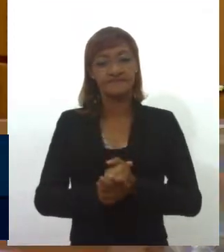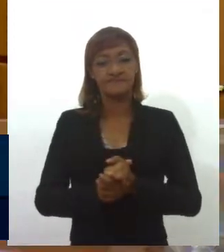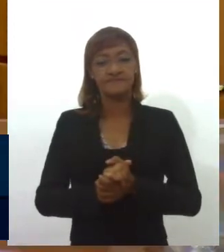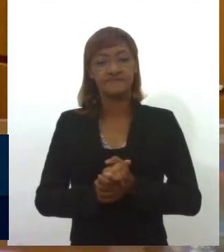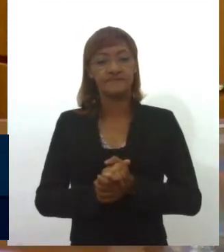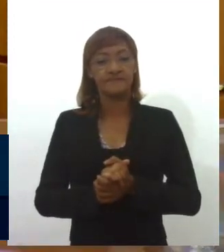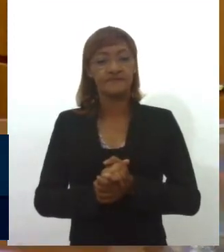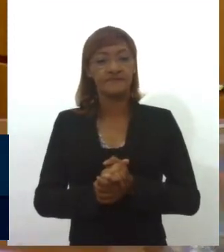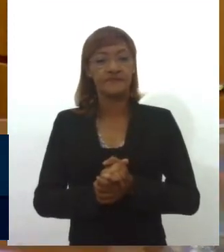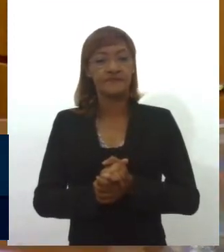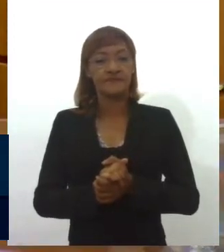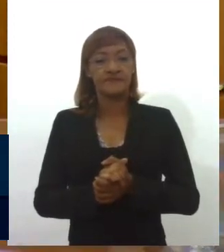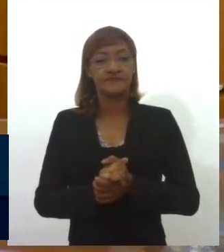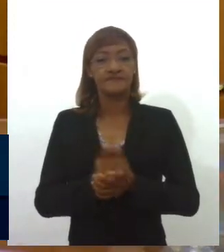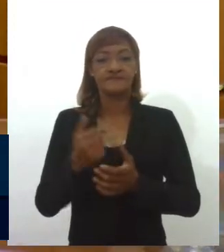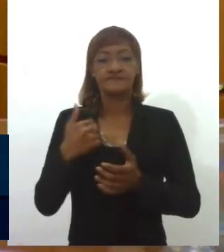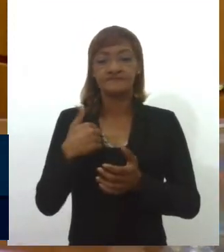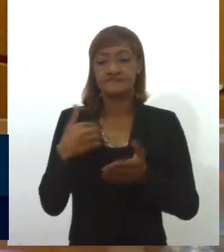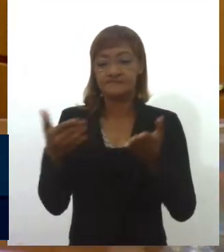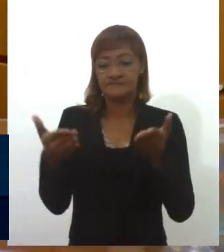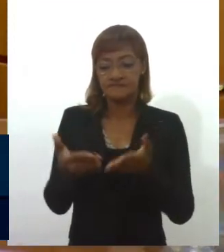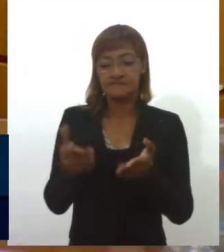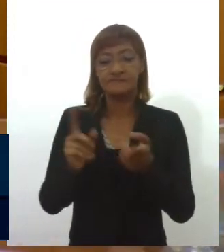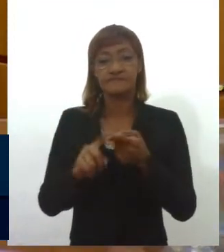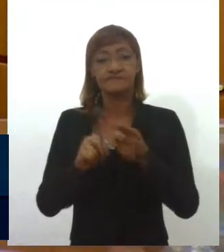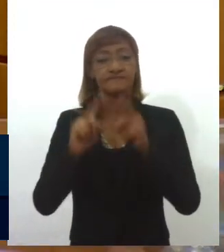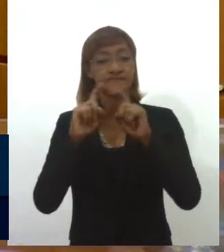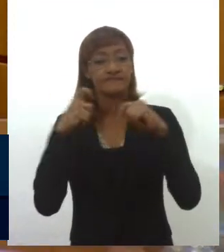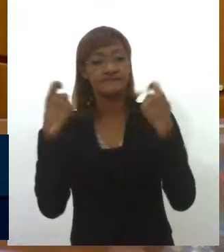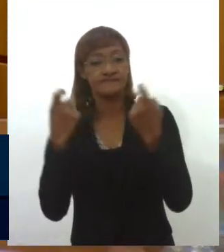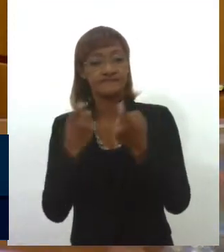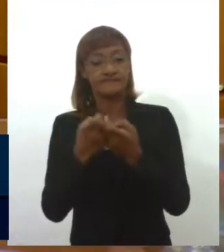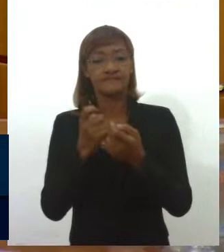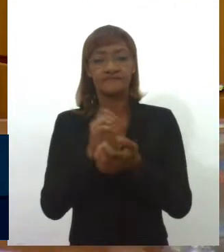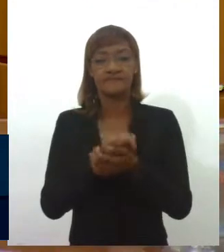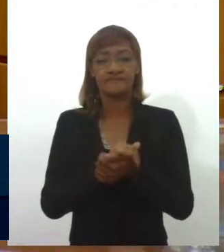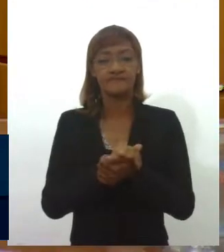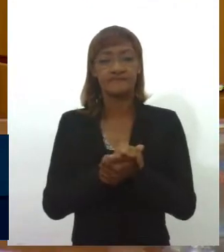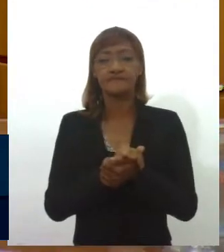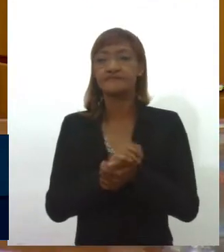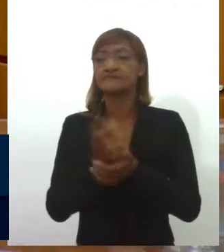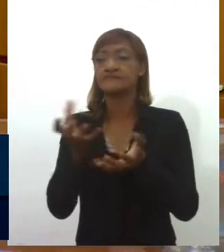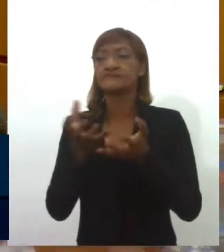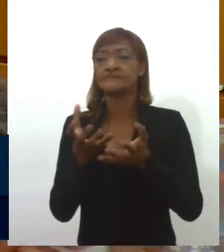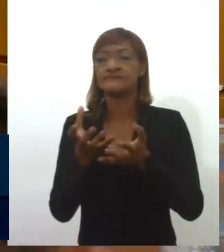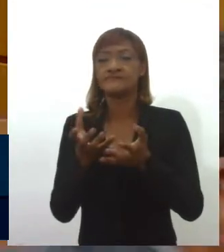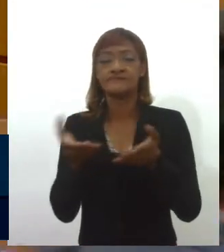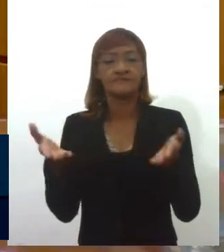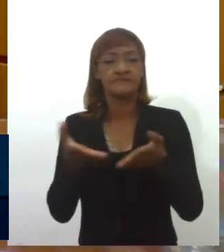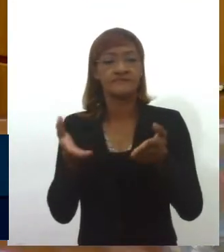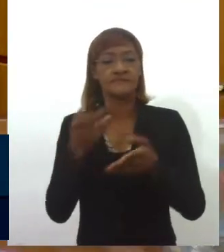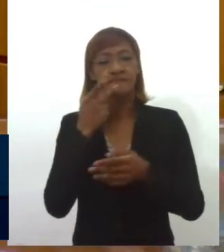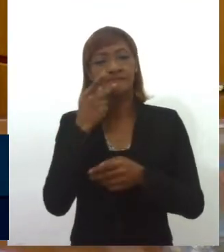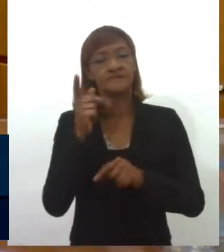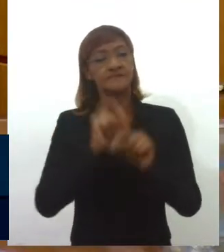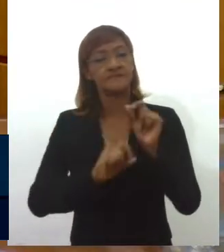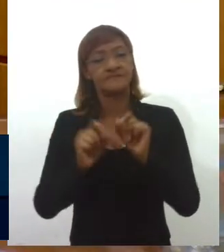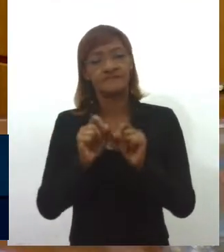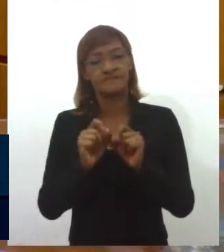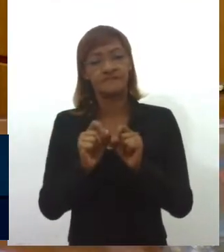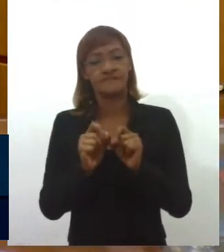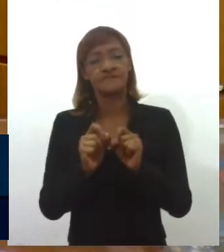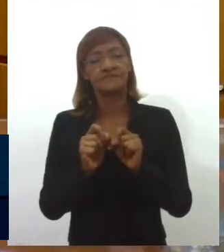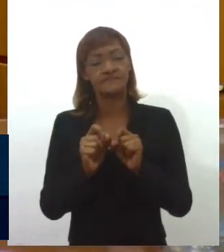eu estou inscrito para falar agora e também no grande expediente. No pequeno expediente eu quero manifestar aqui a minha